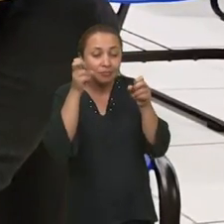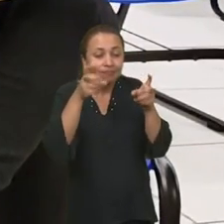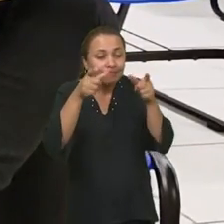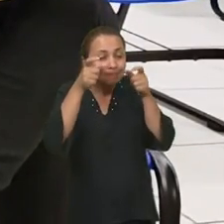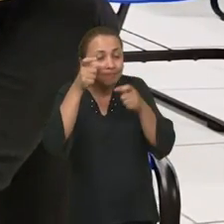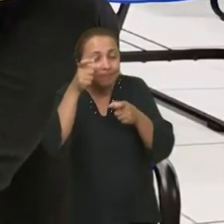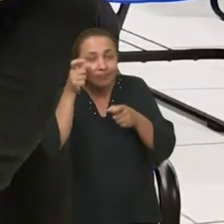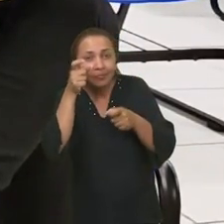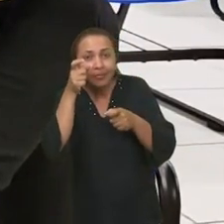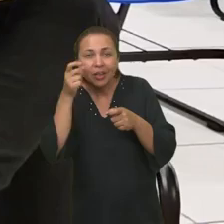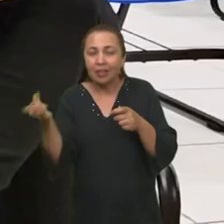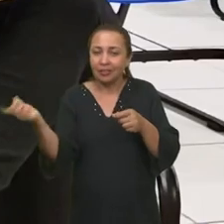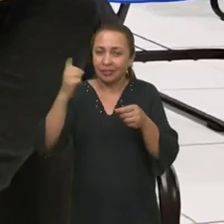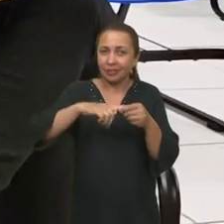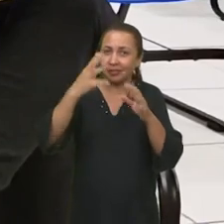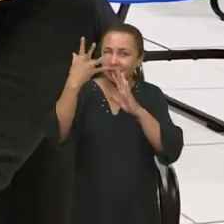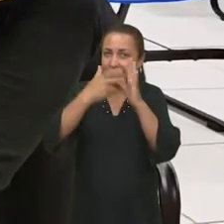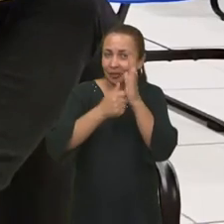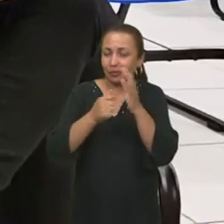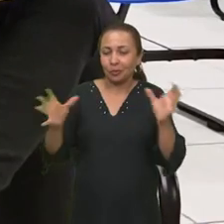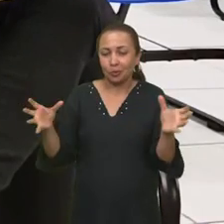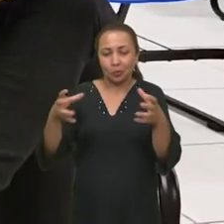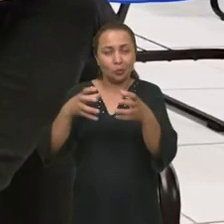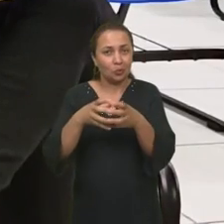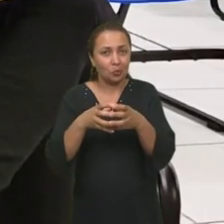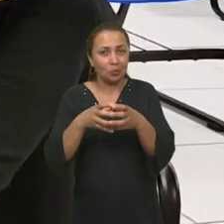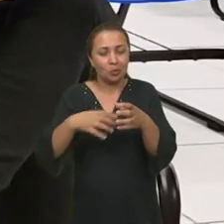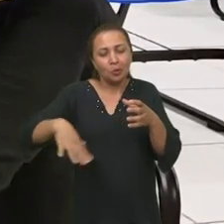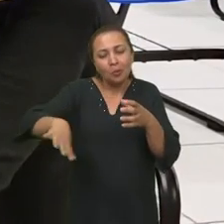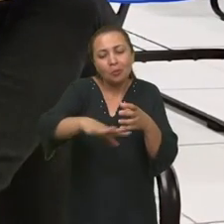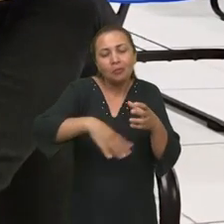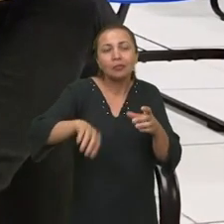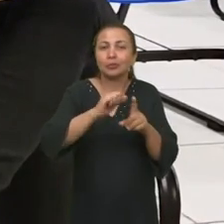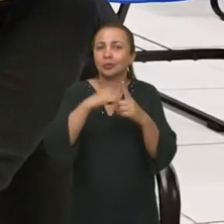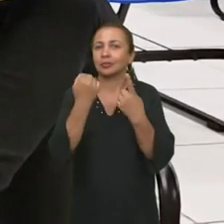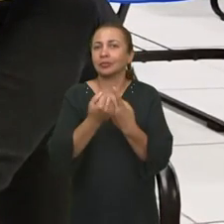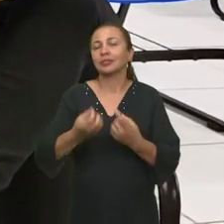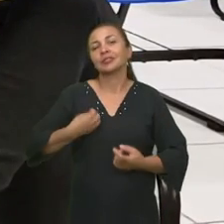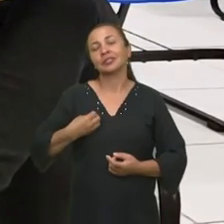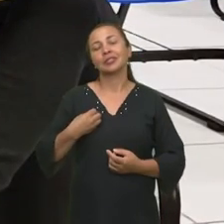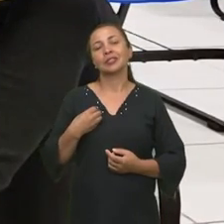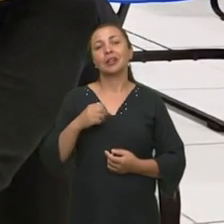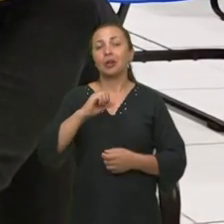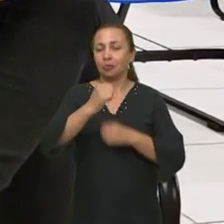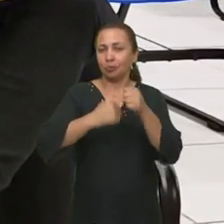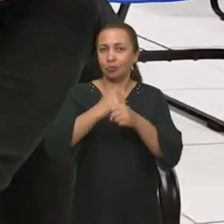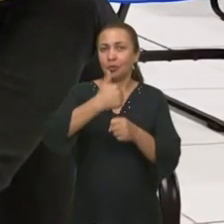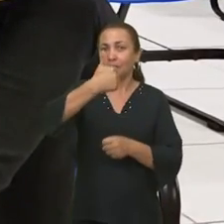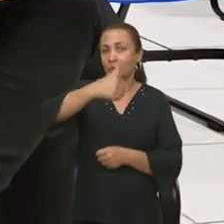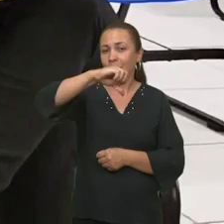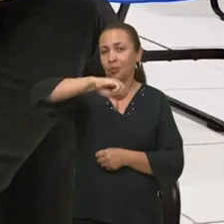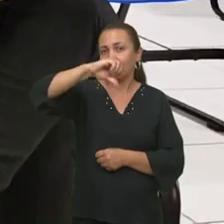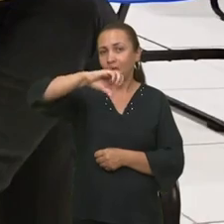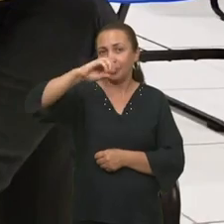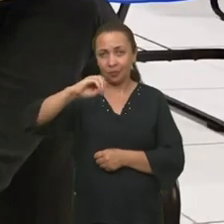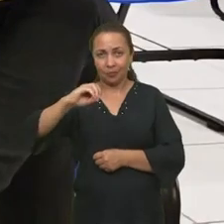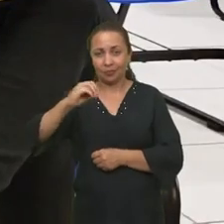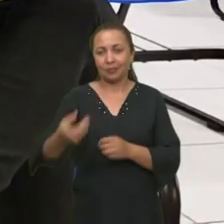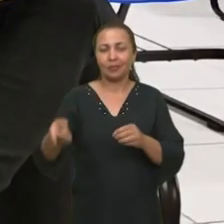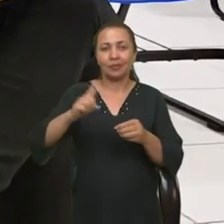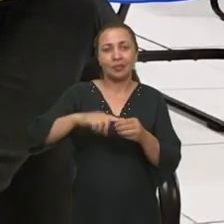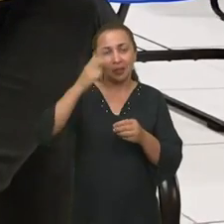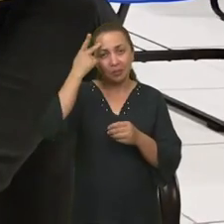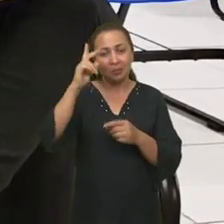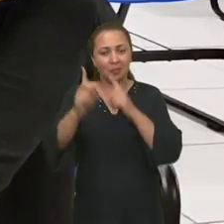nossa perspectiva, trazer o aspecto da banda no meio social que ele está nos anos 90 ali e